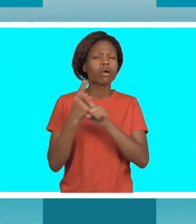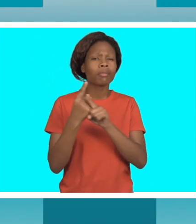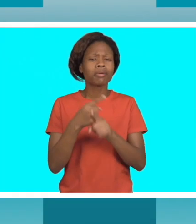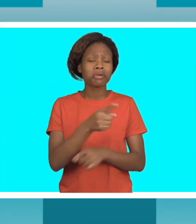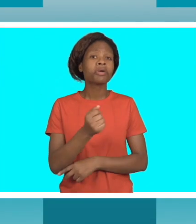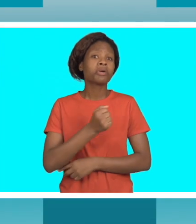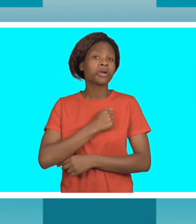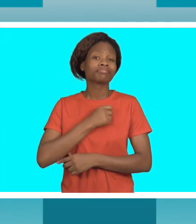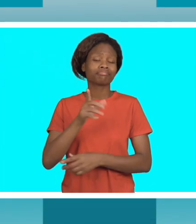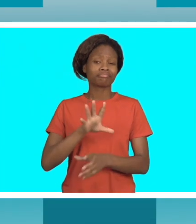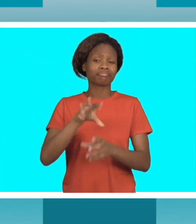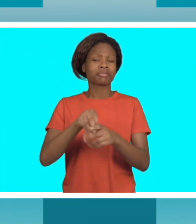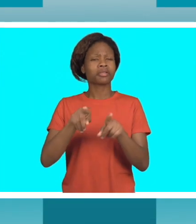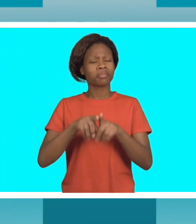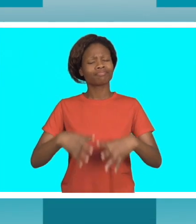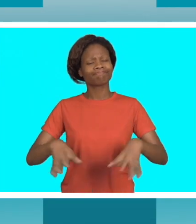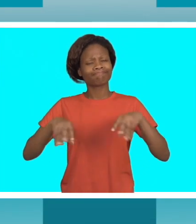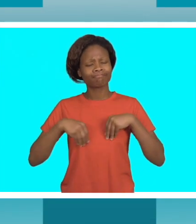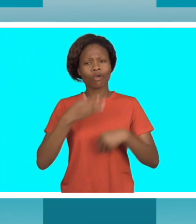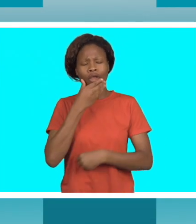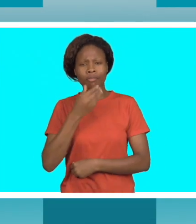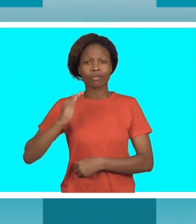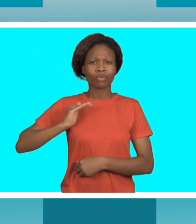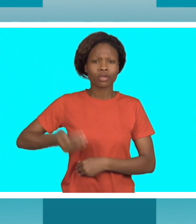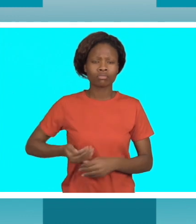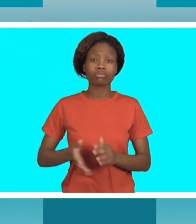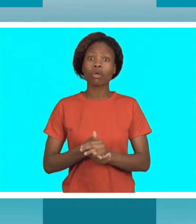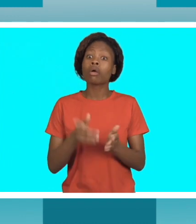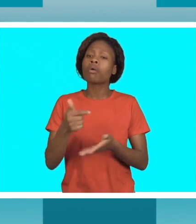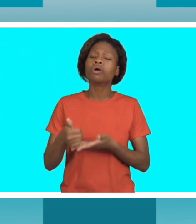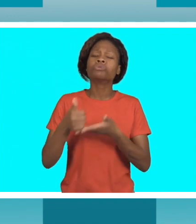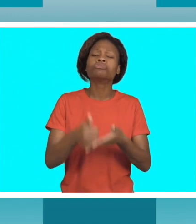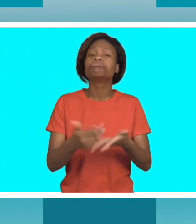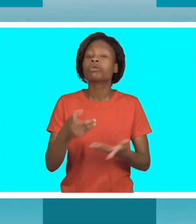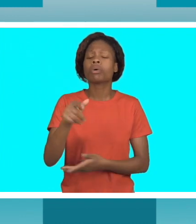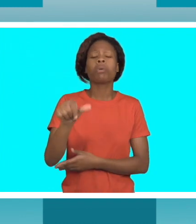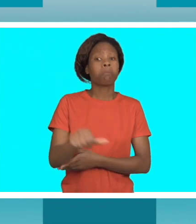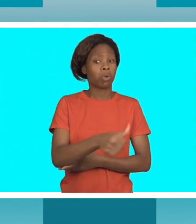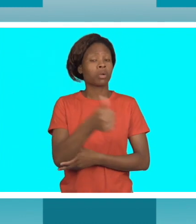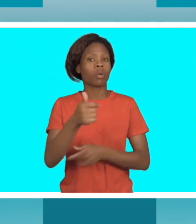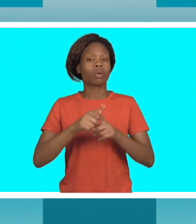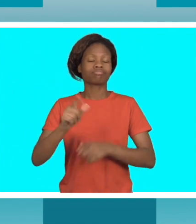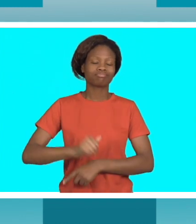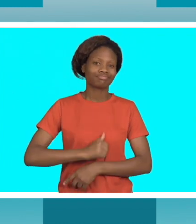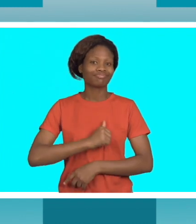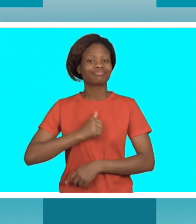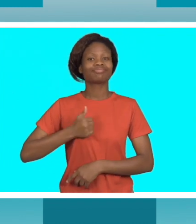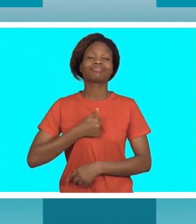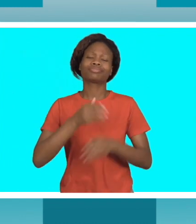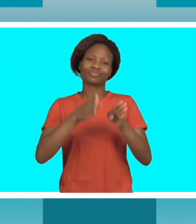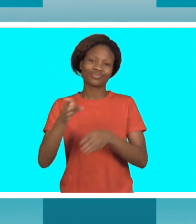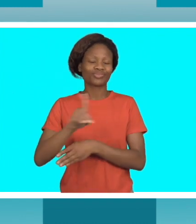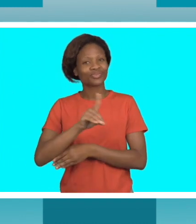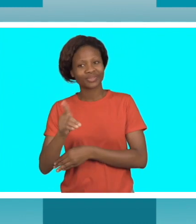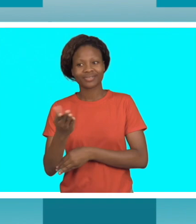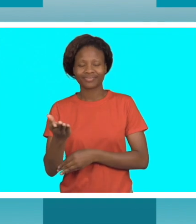Os participantes louvaram a iniciativa e acreditam que ações de gênero vão ajudar a melhorar a autoestima desta